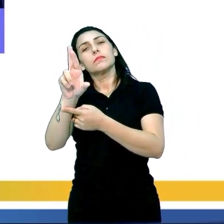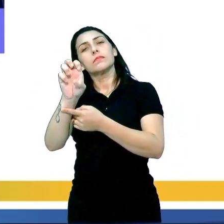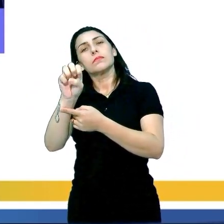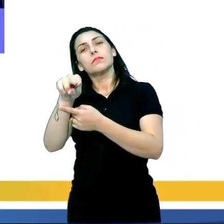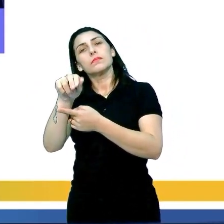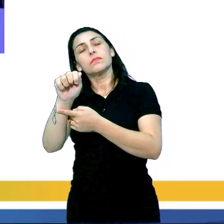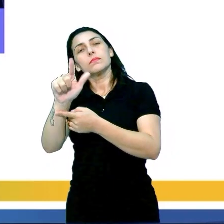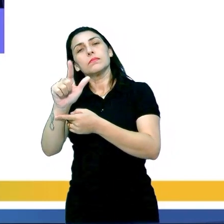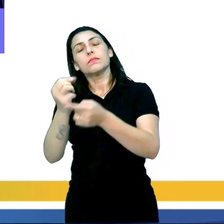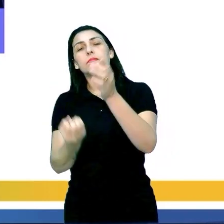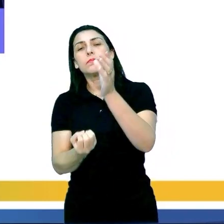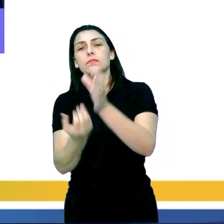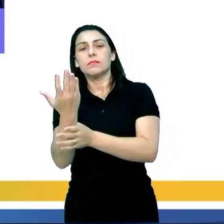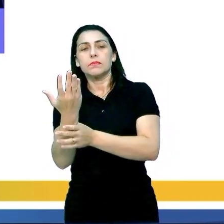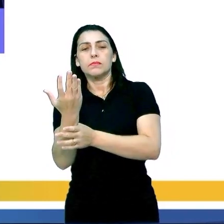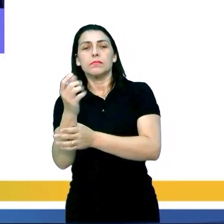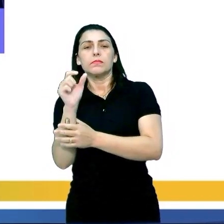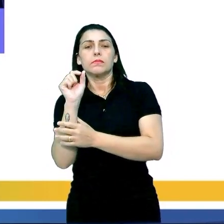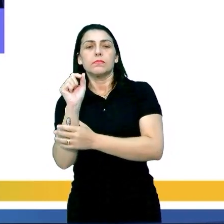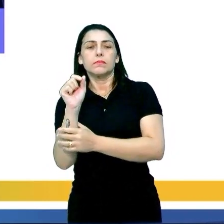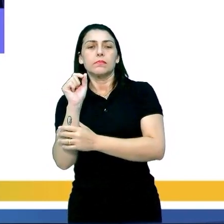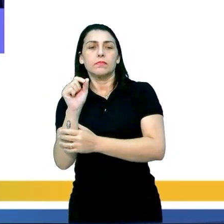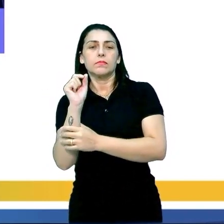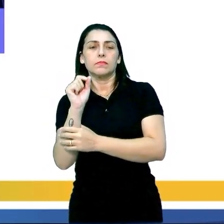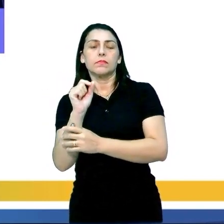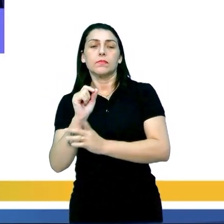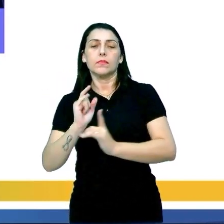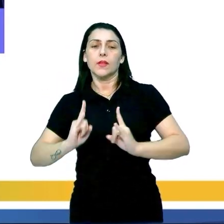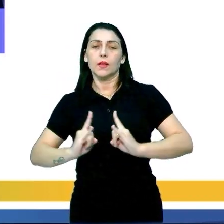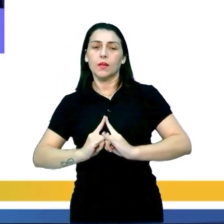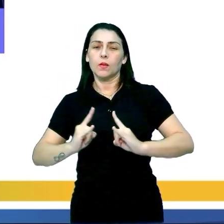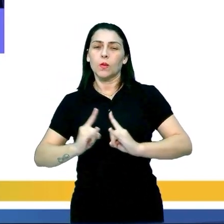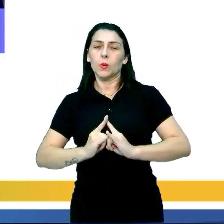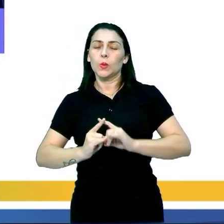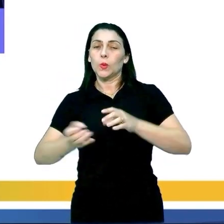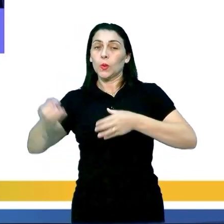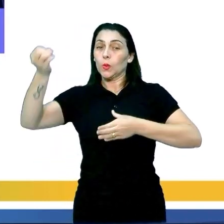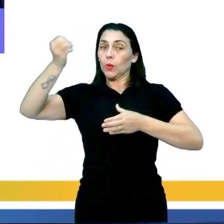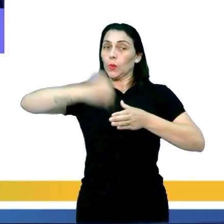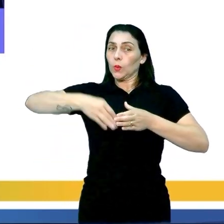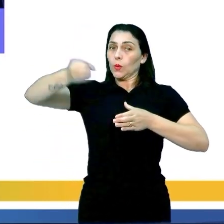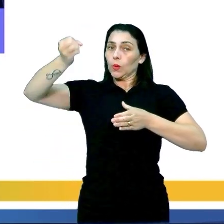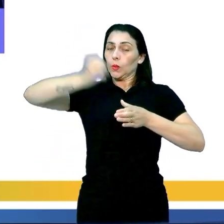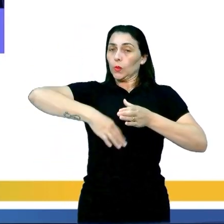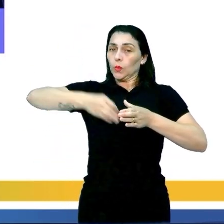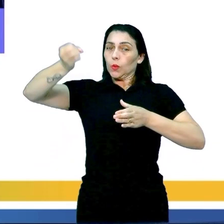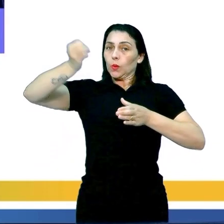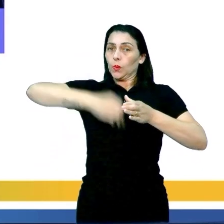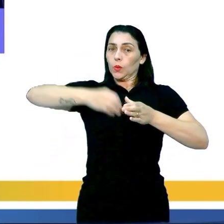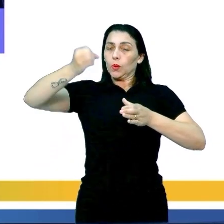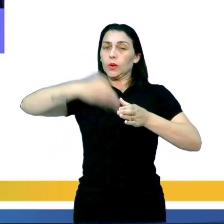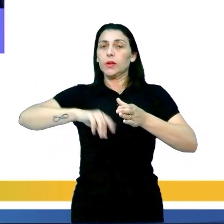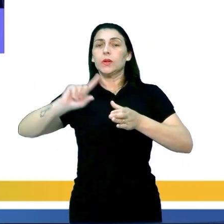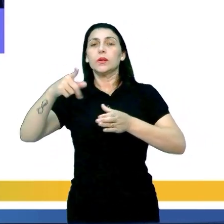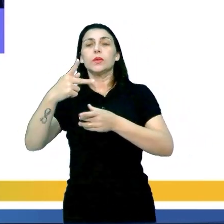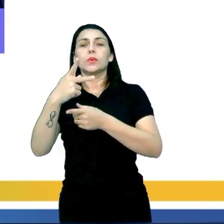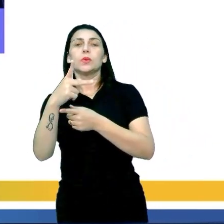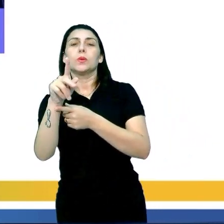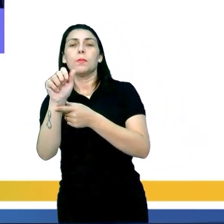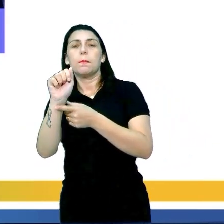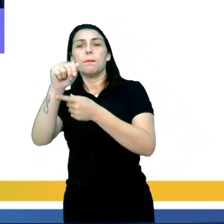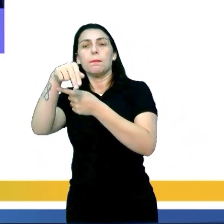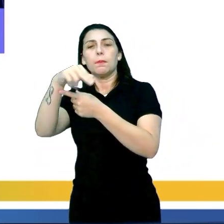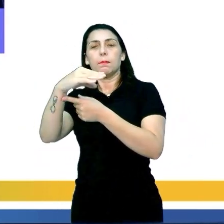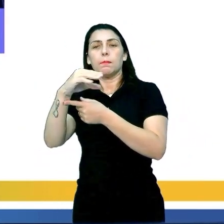produzem o cortisol, o chamado hormônio do estresse. Seguida aí, temos o pâncreas,